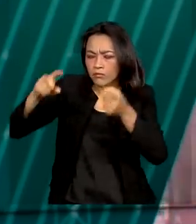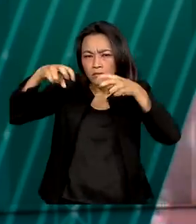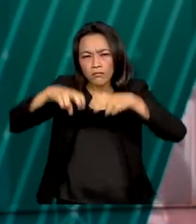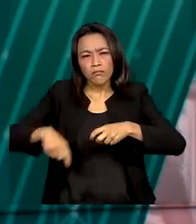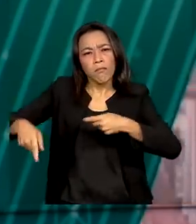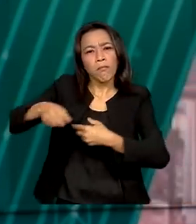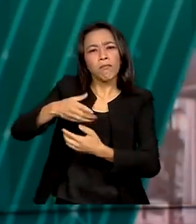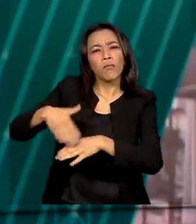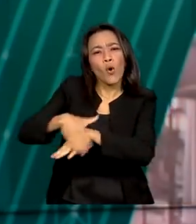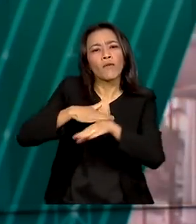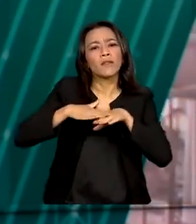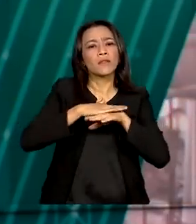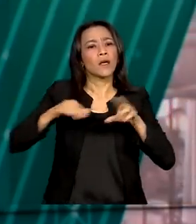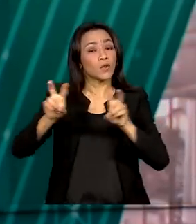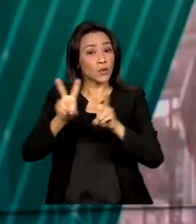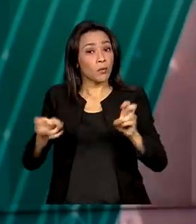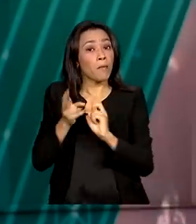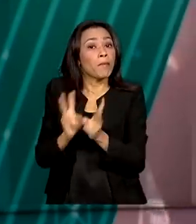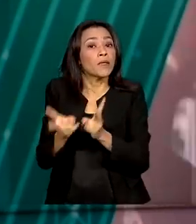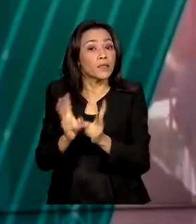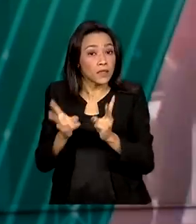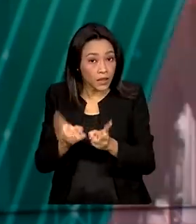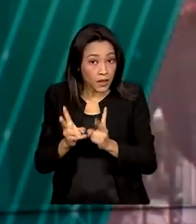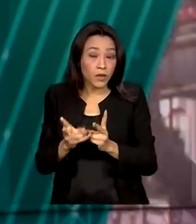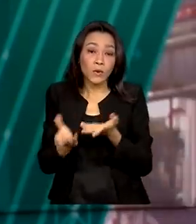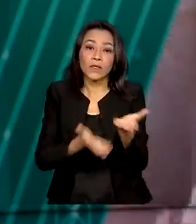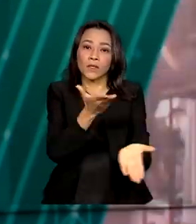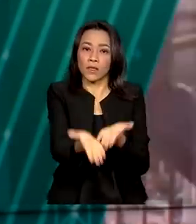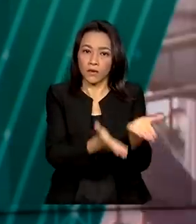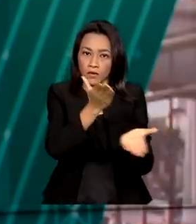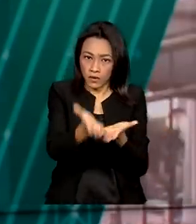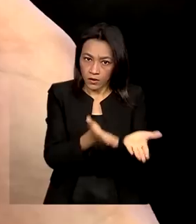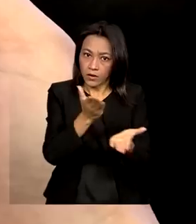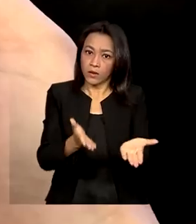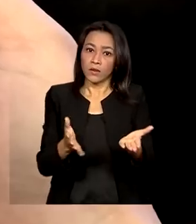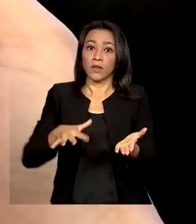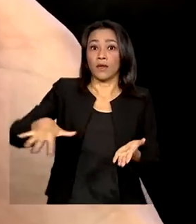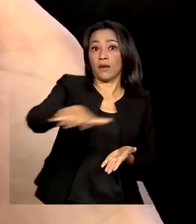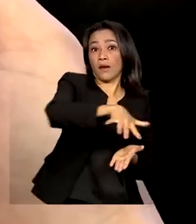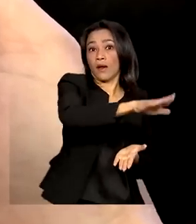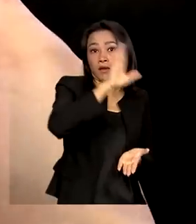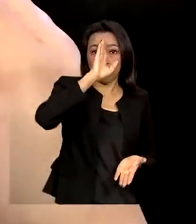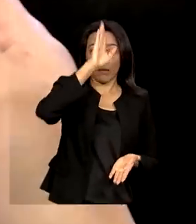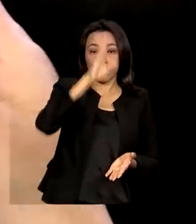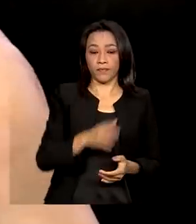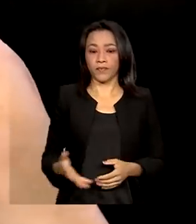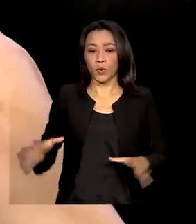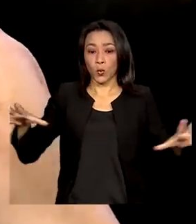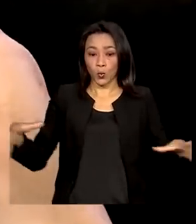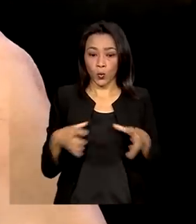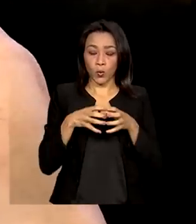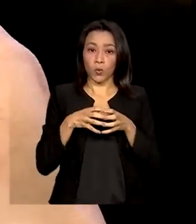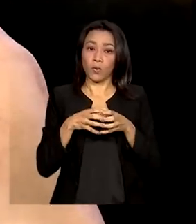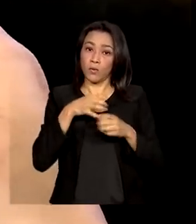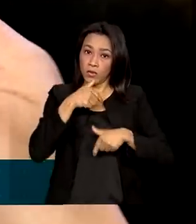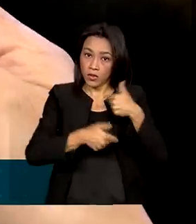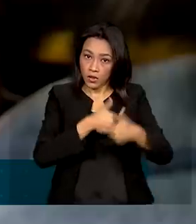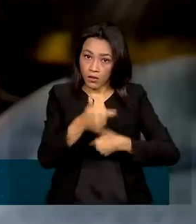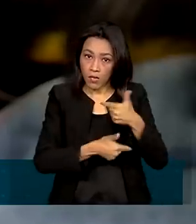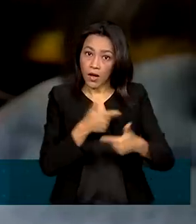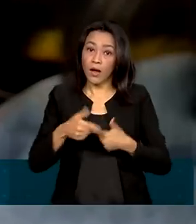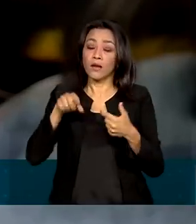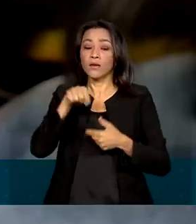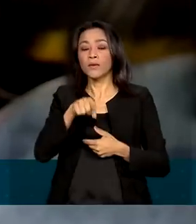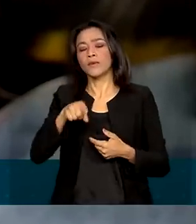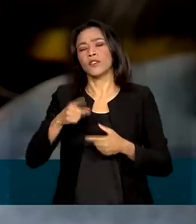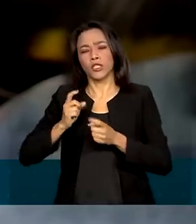para a manutenção dos serviços públicos em áreas prioritárias. No grupo de trabalho de Planejamento, Orçamento